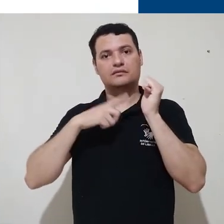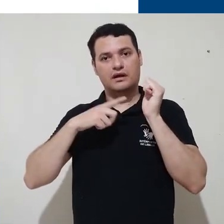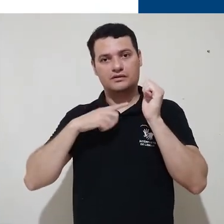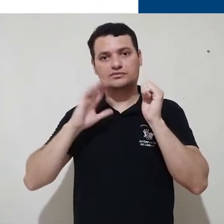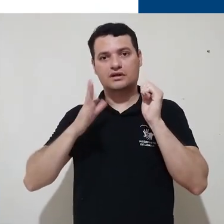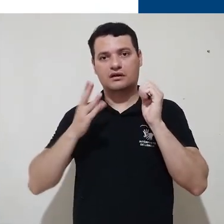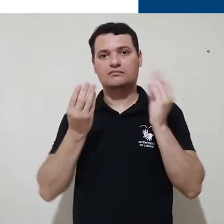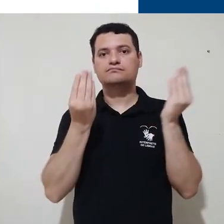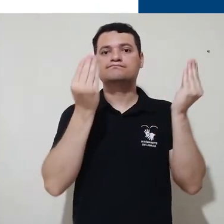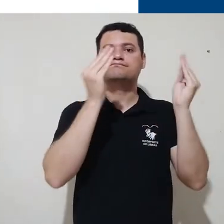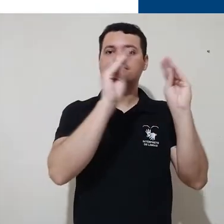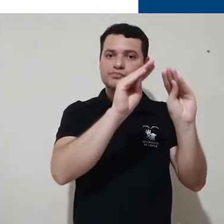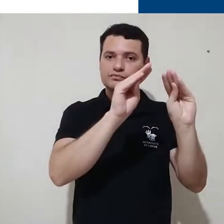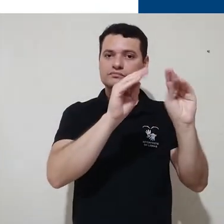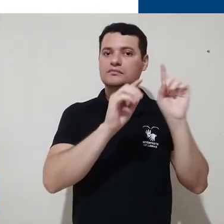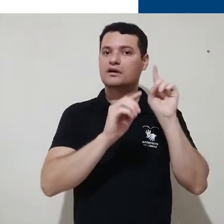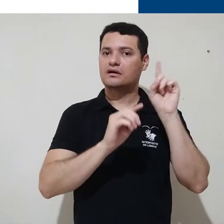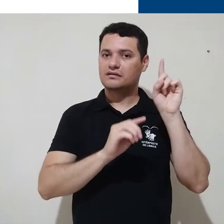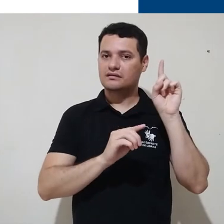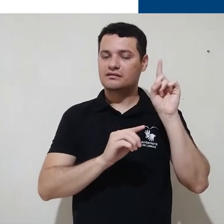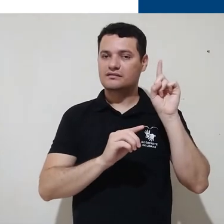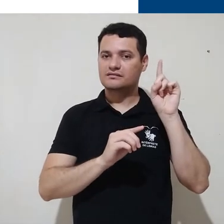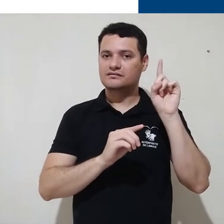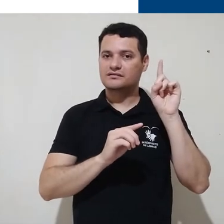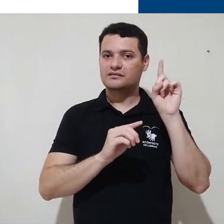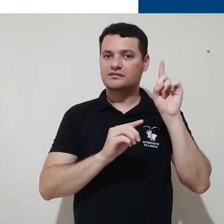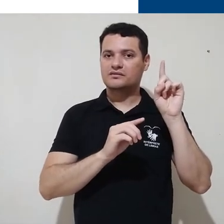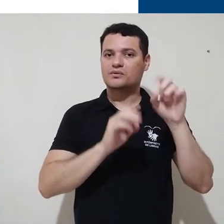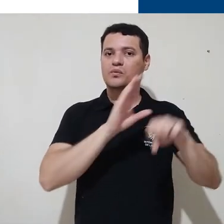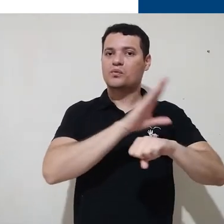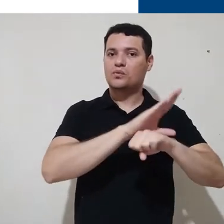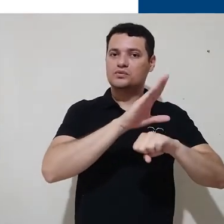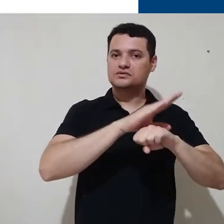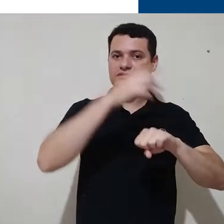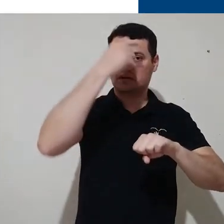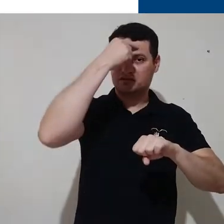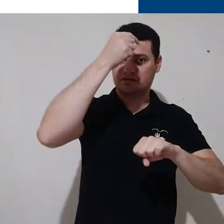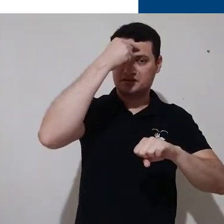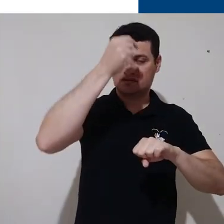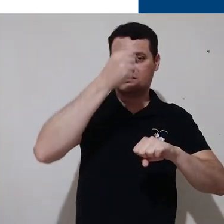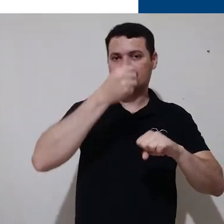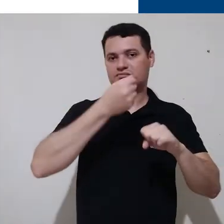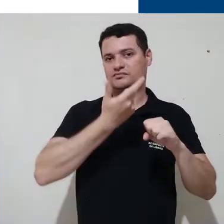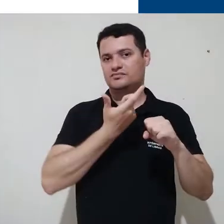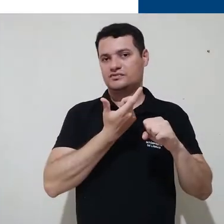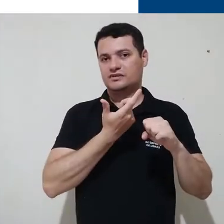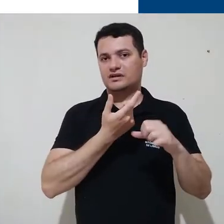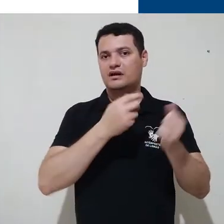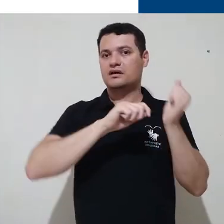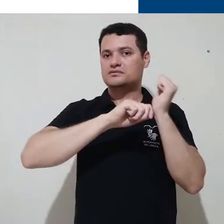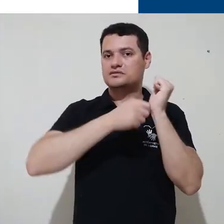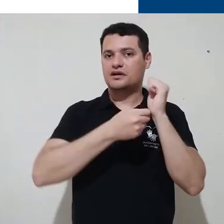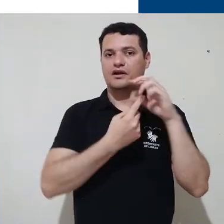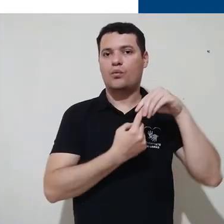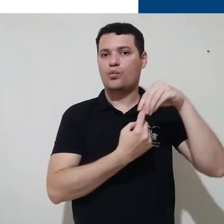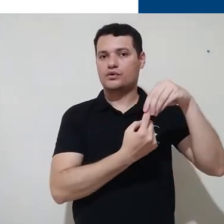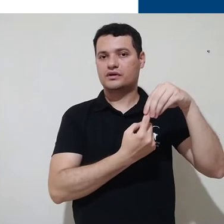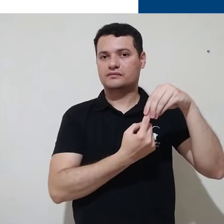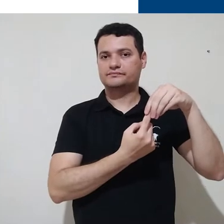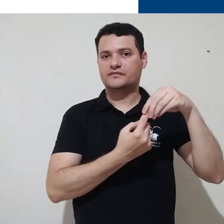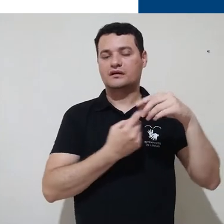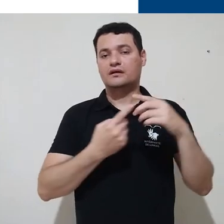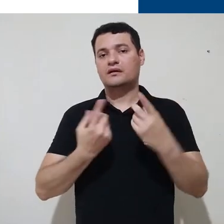inseridas as credenciais para quem usa a plataforma de graduação, o login único. Para quem usa a plataforma de especialização,